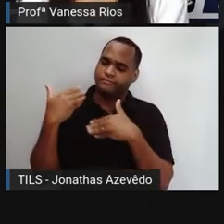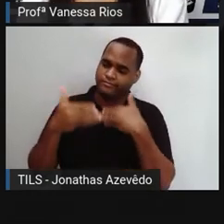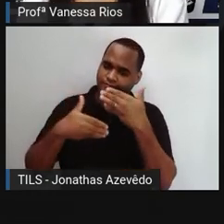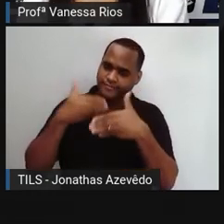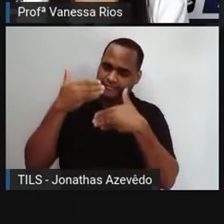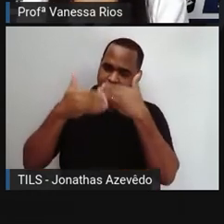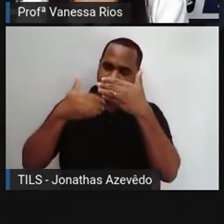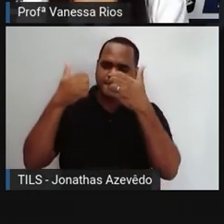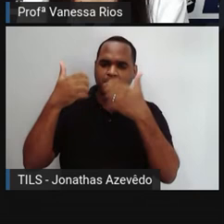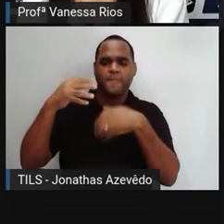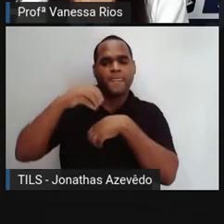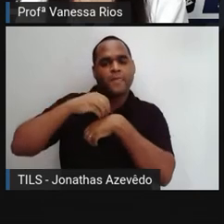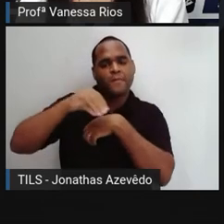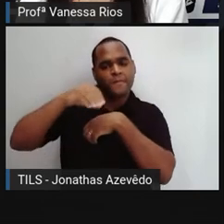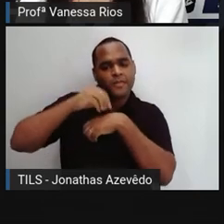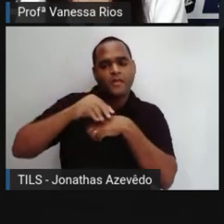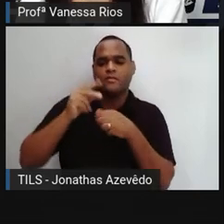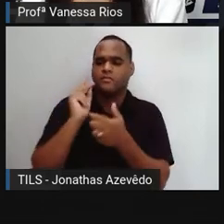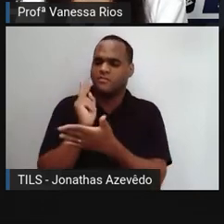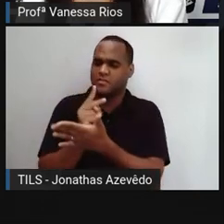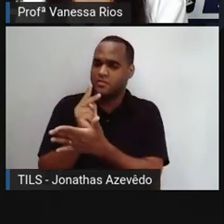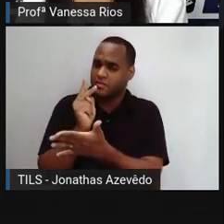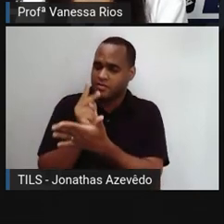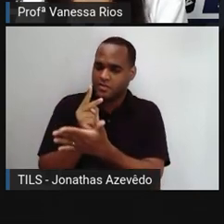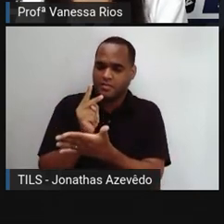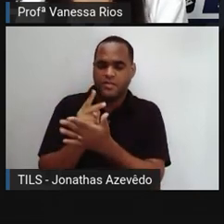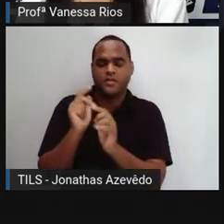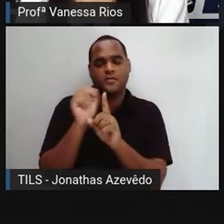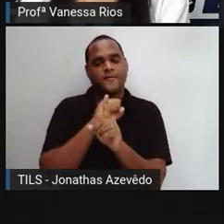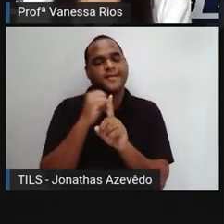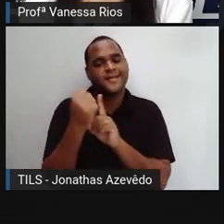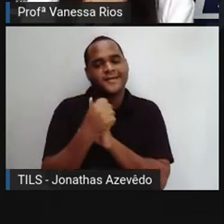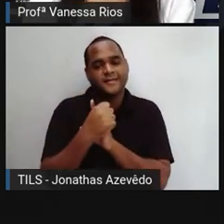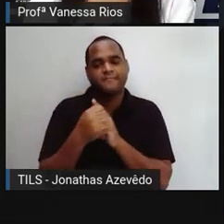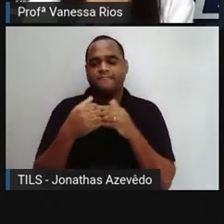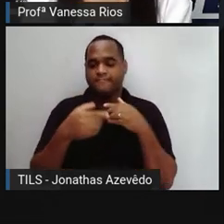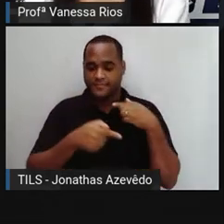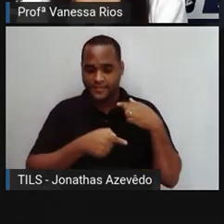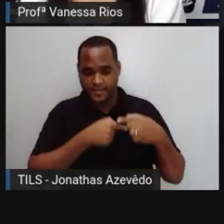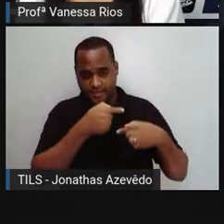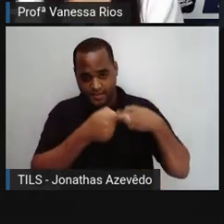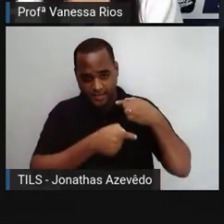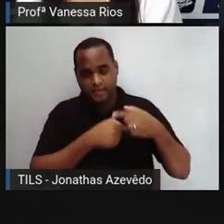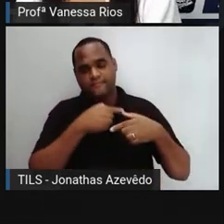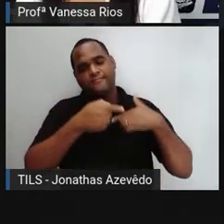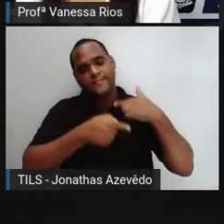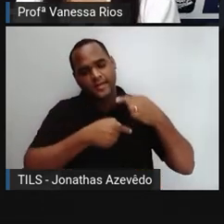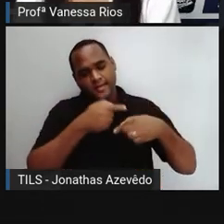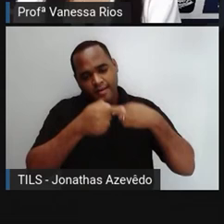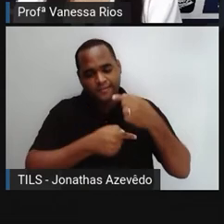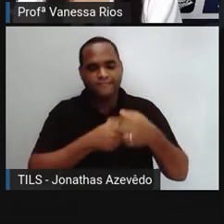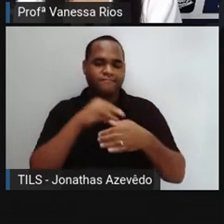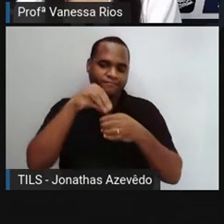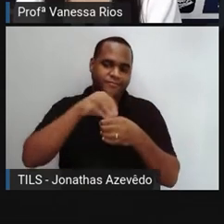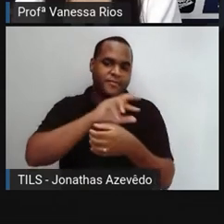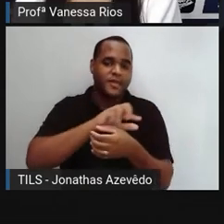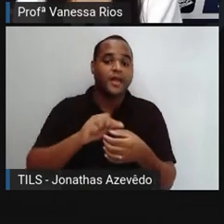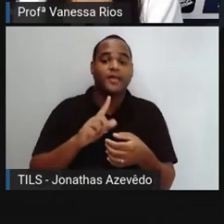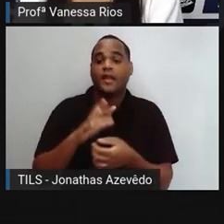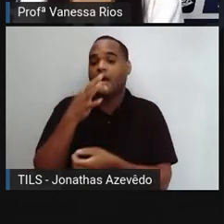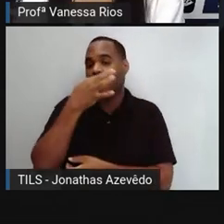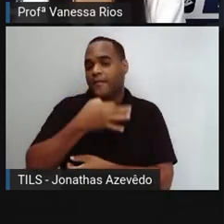são perpetuados pela sociedade, passando de geração em geração. E muitas vezes a